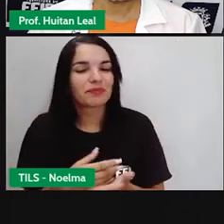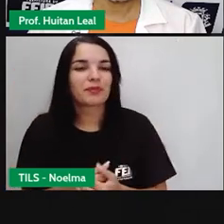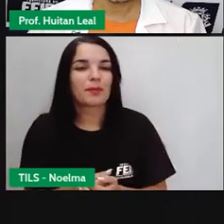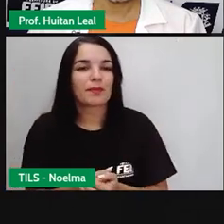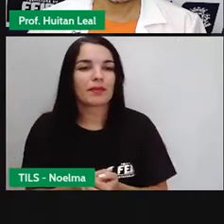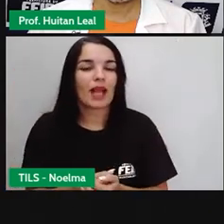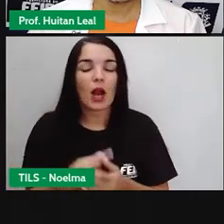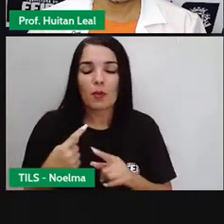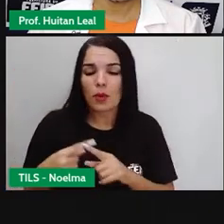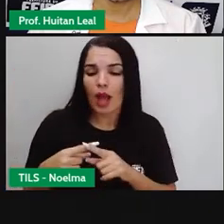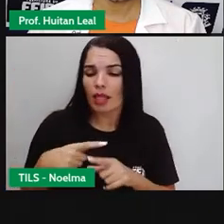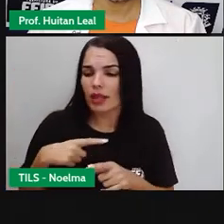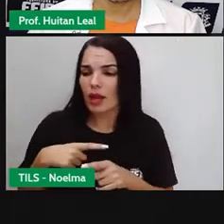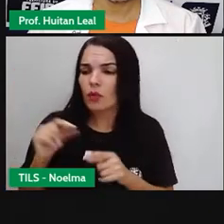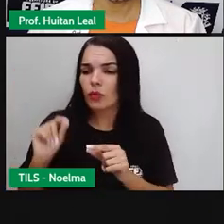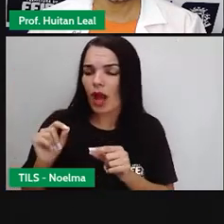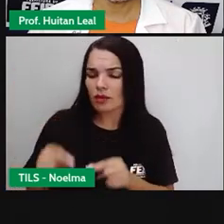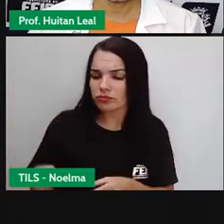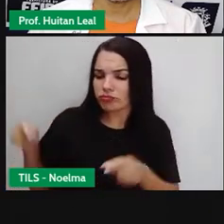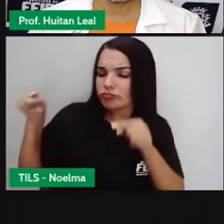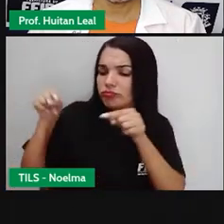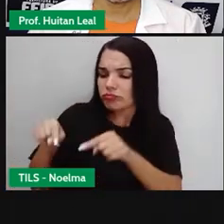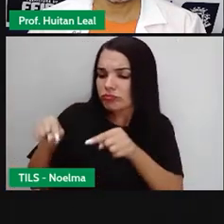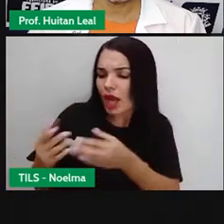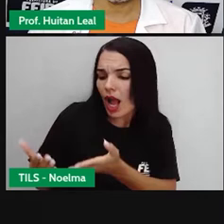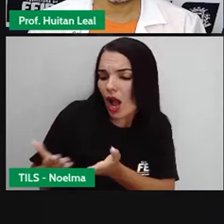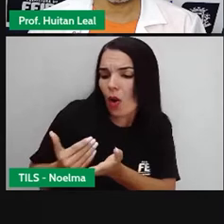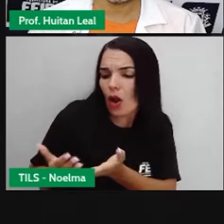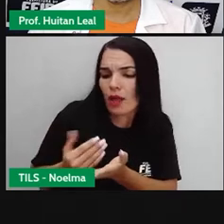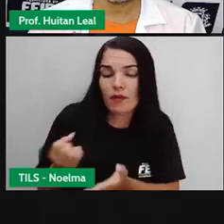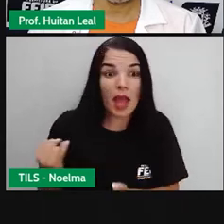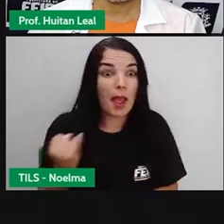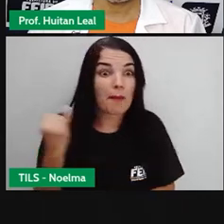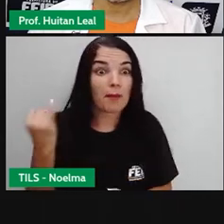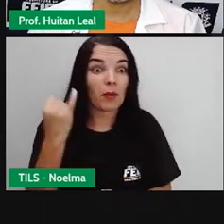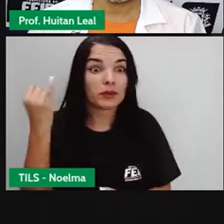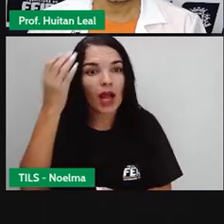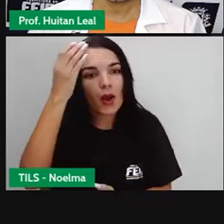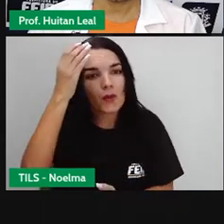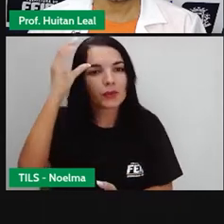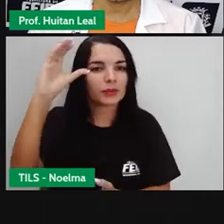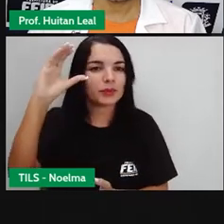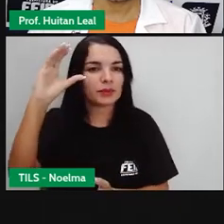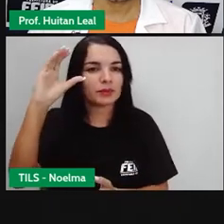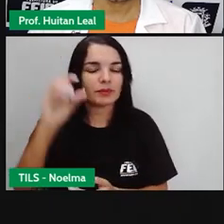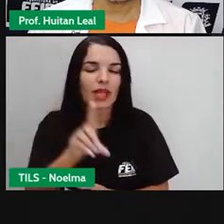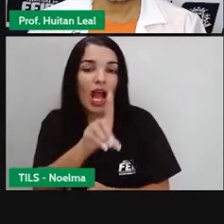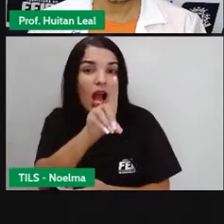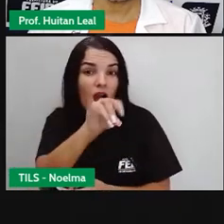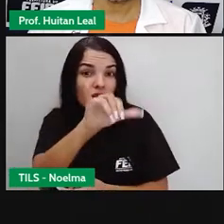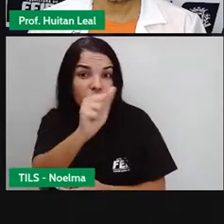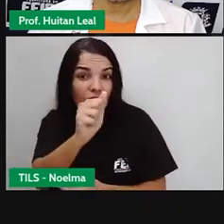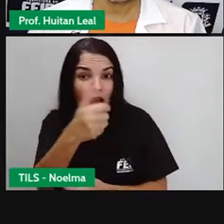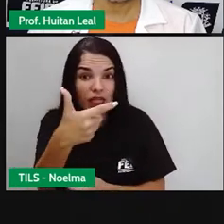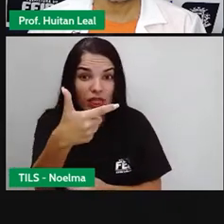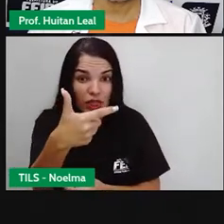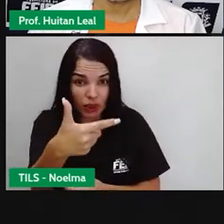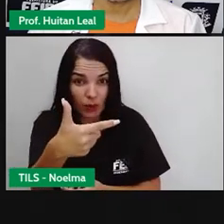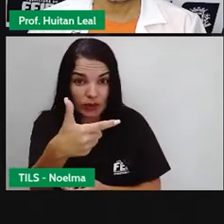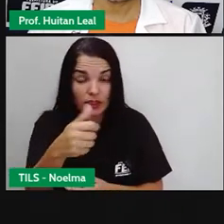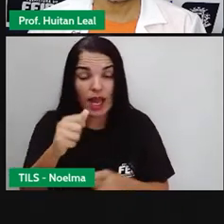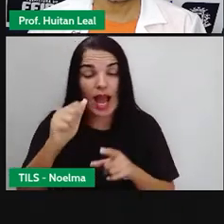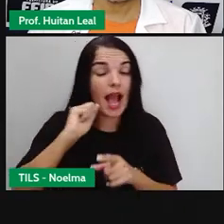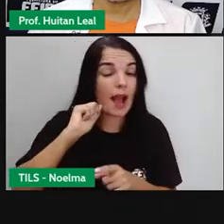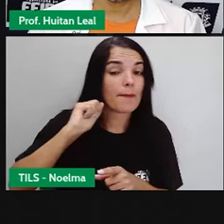elemento, esse objeto que se tornou de grande importância na nossa cultura. Então, dia 2 de abril, se